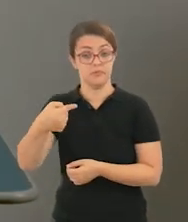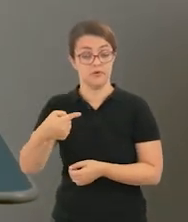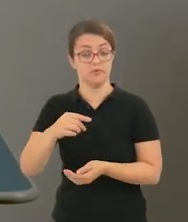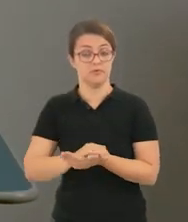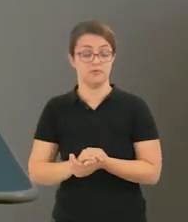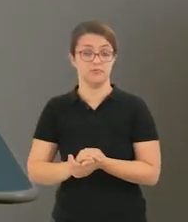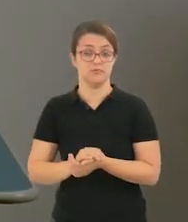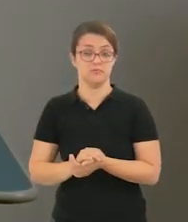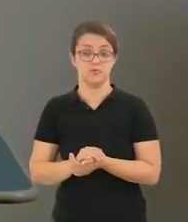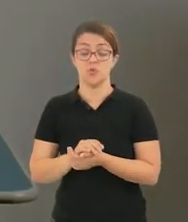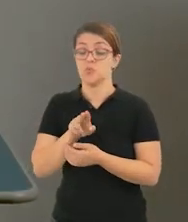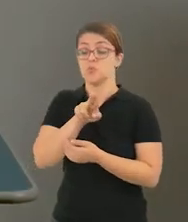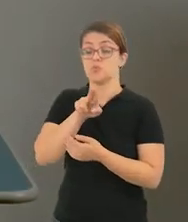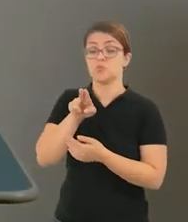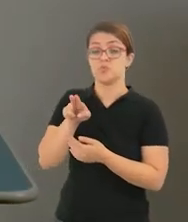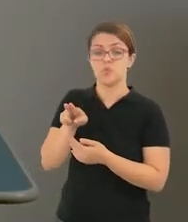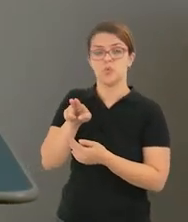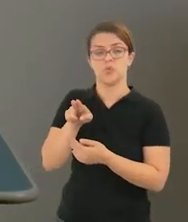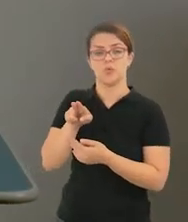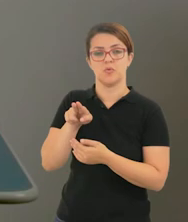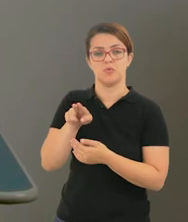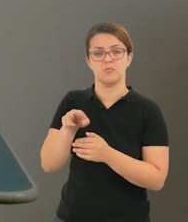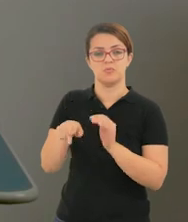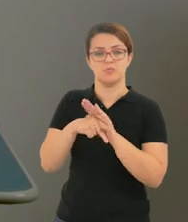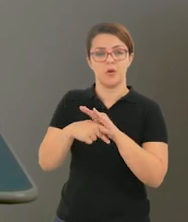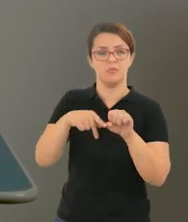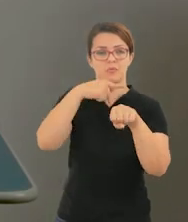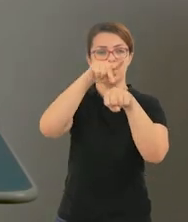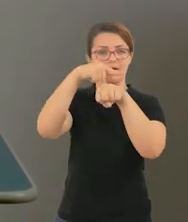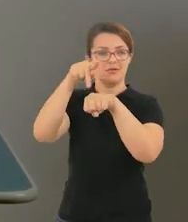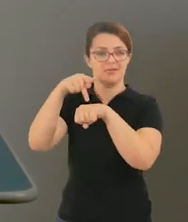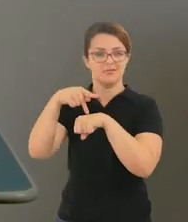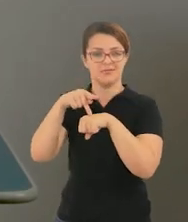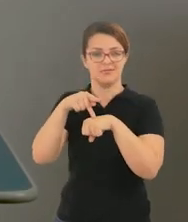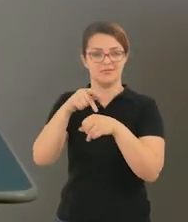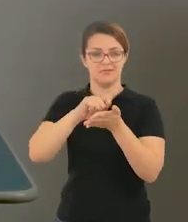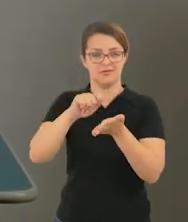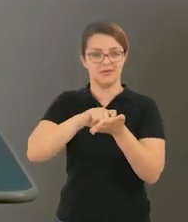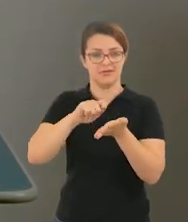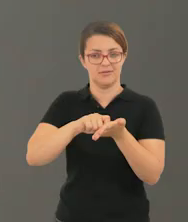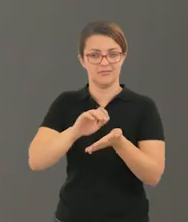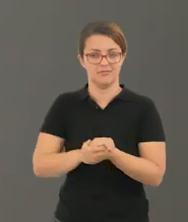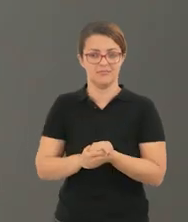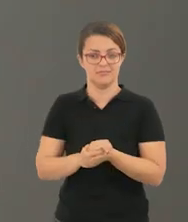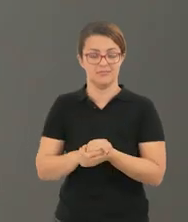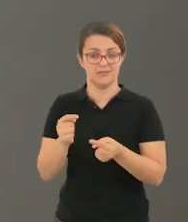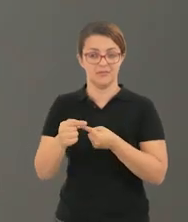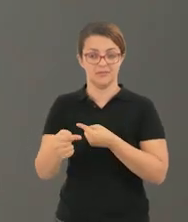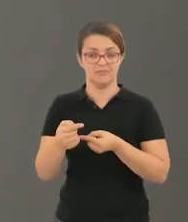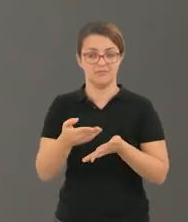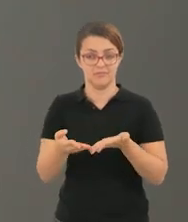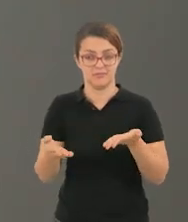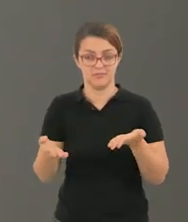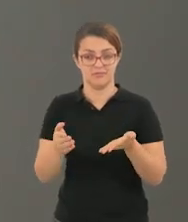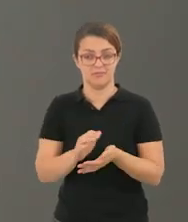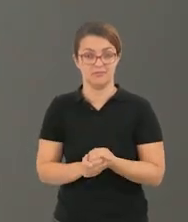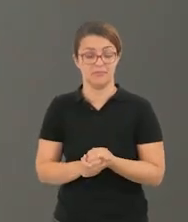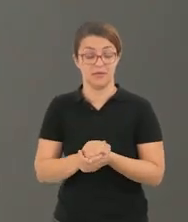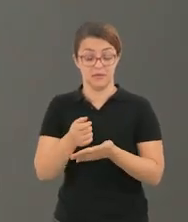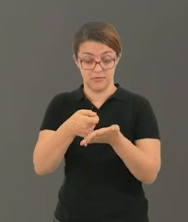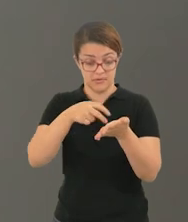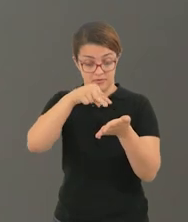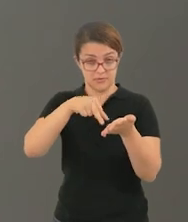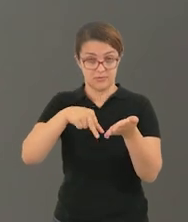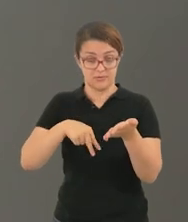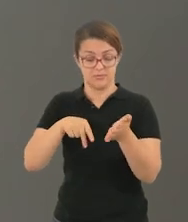os nomes, os names dos países no seu caderno. Então é isso, pessoal. Essa semana é uma semana de muita leitura, de